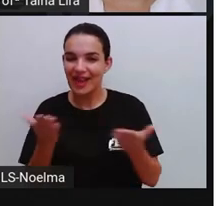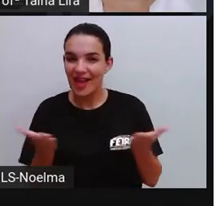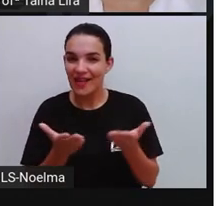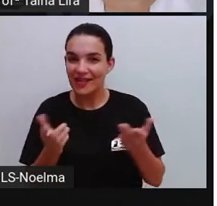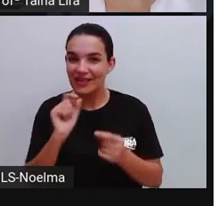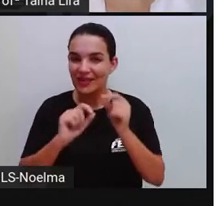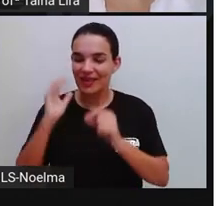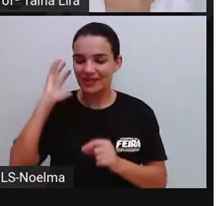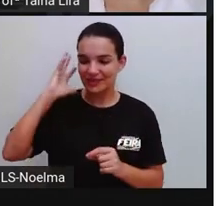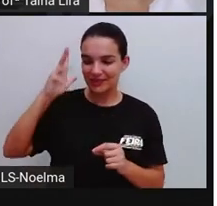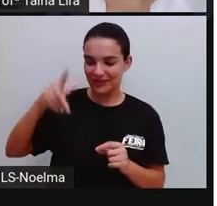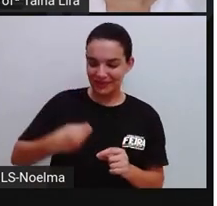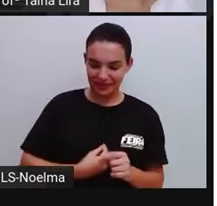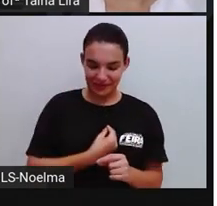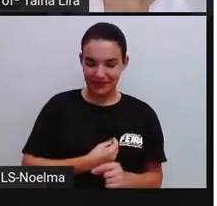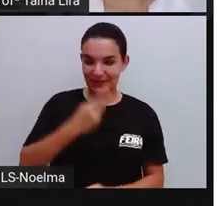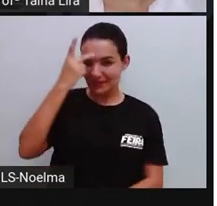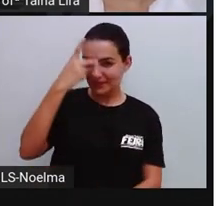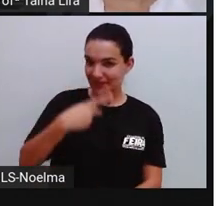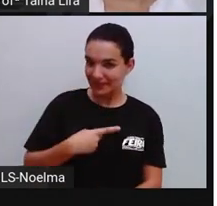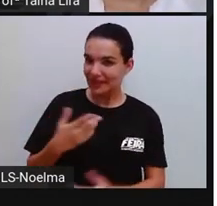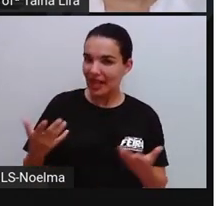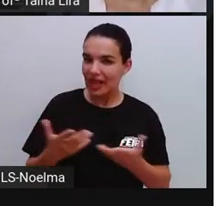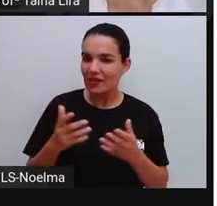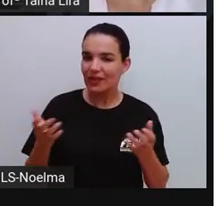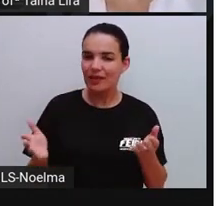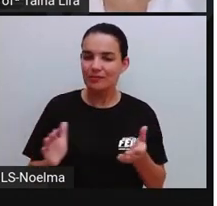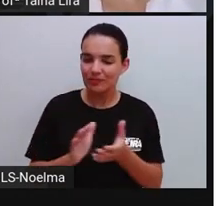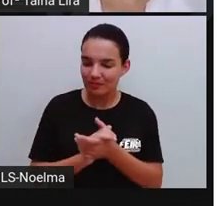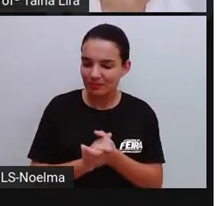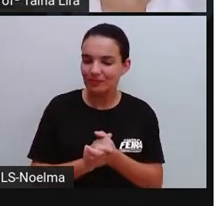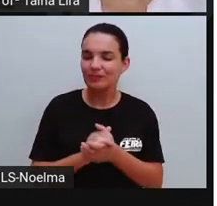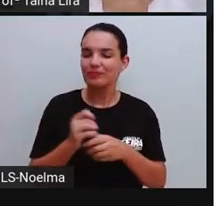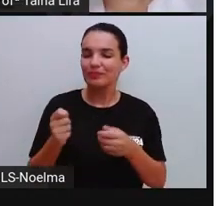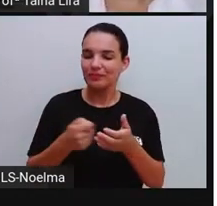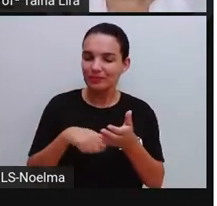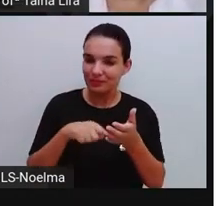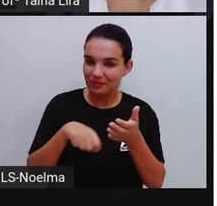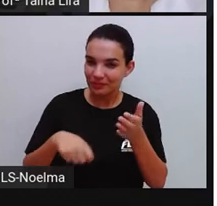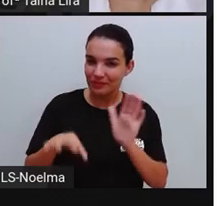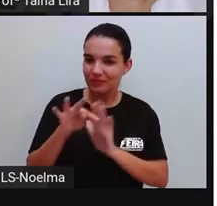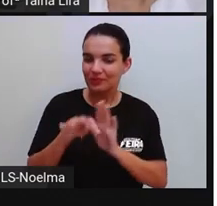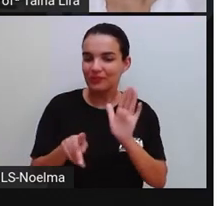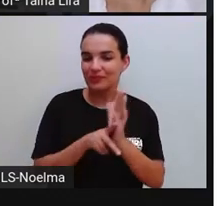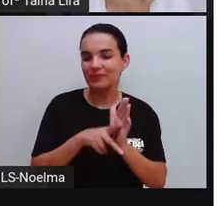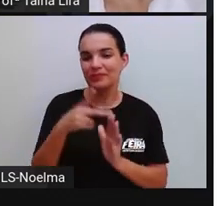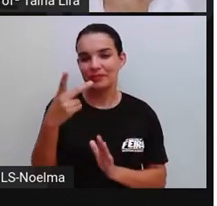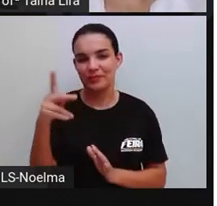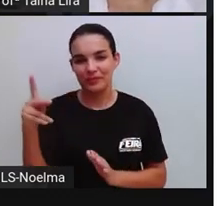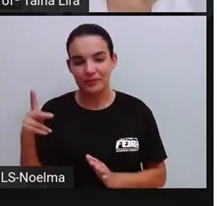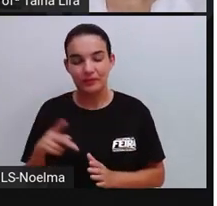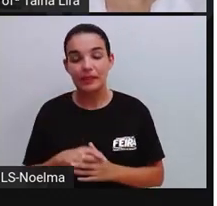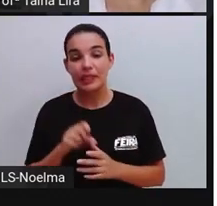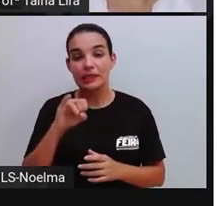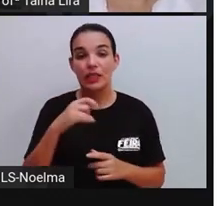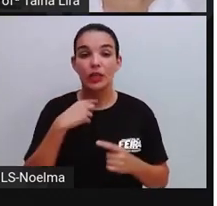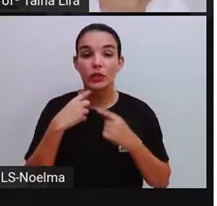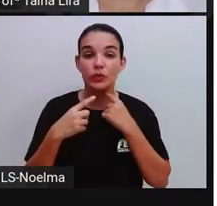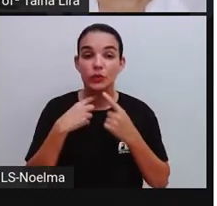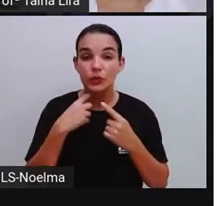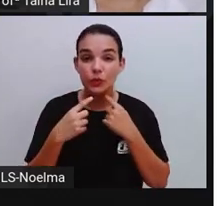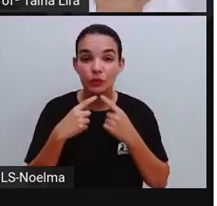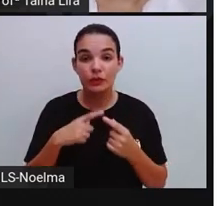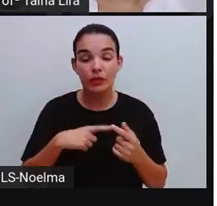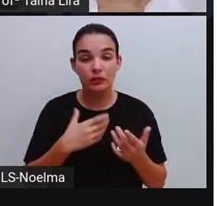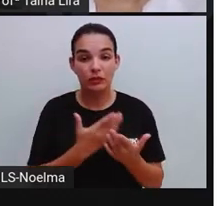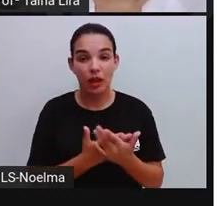autobiografia. Então, agora, é só colocar a mão na massa, escrever o texto de vocês, tá bom? E se ficou alguma dúvida sobre